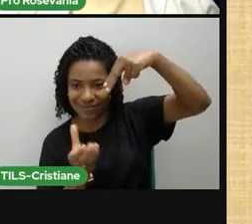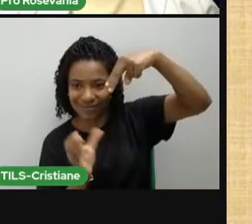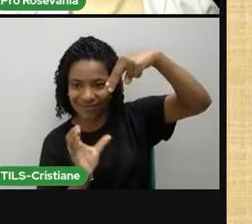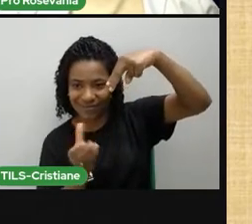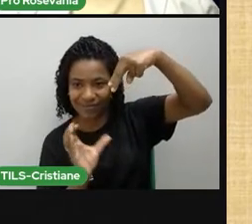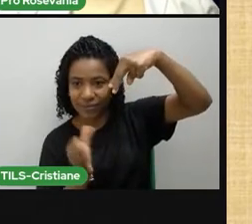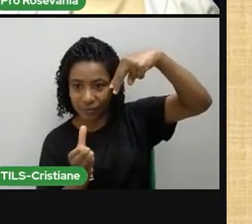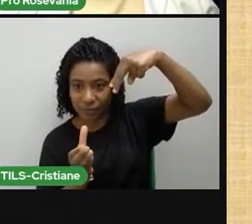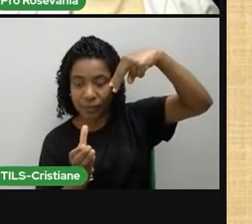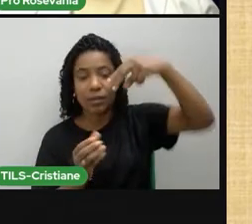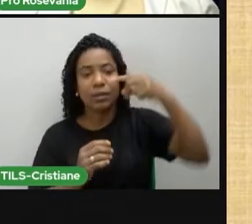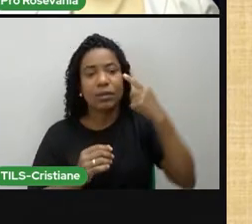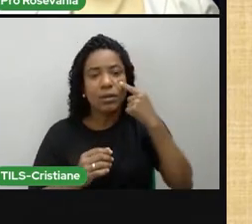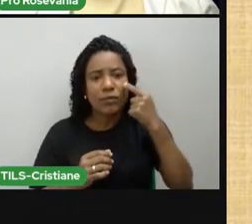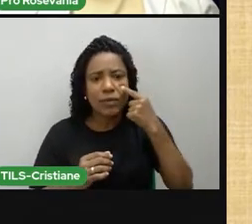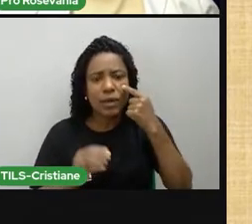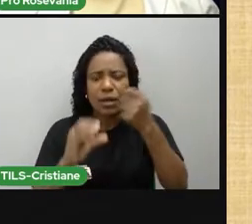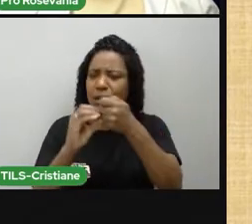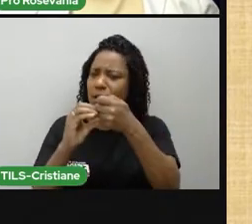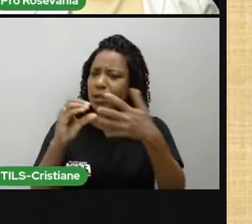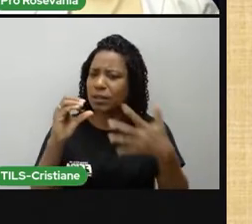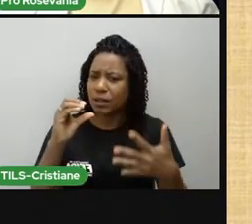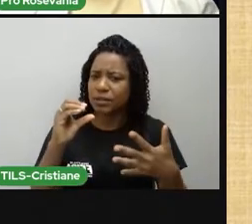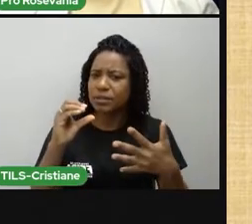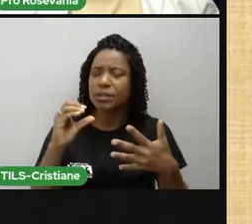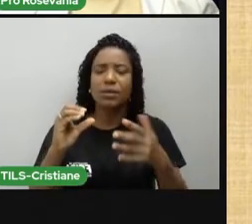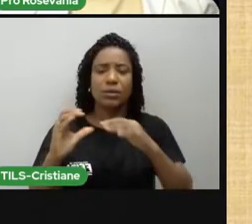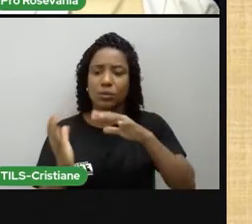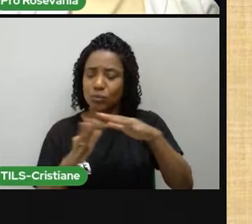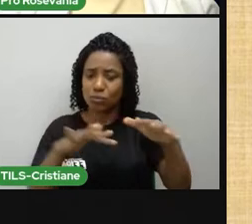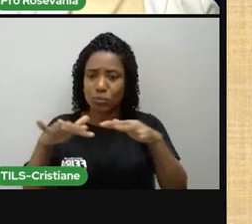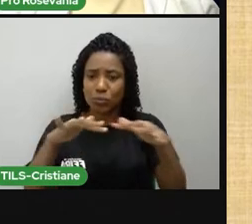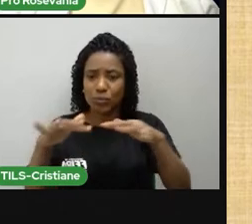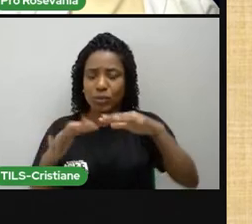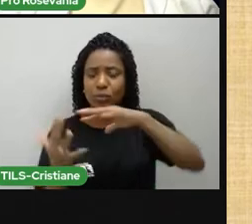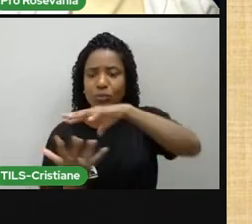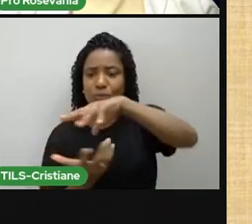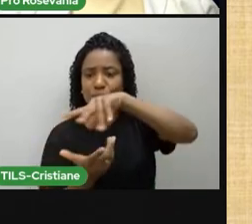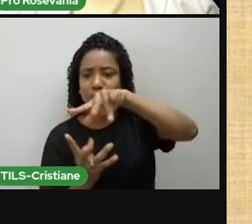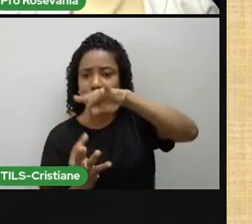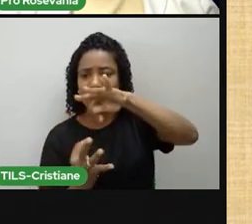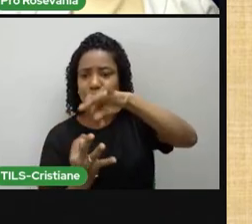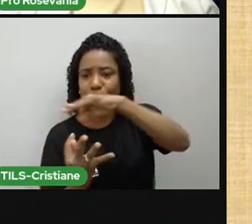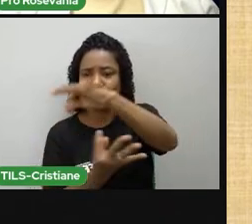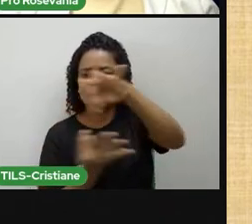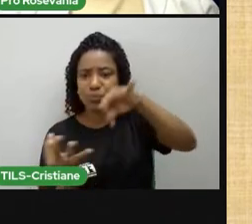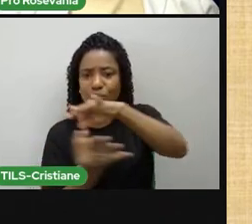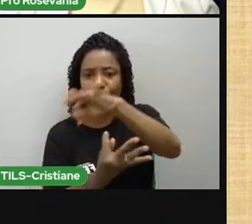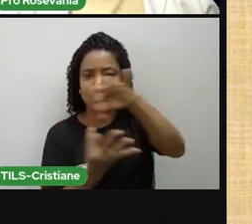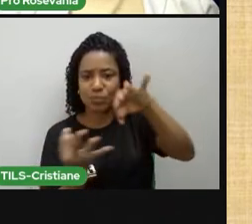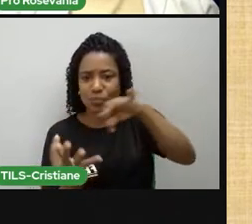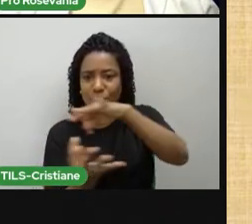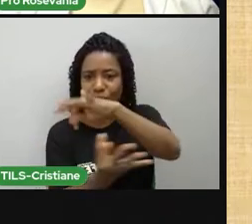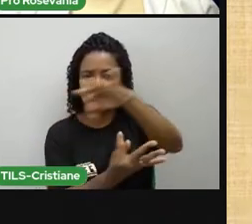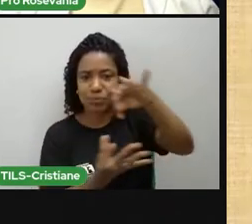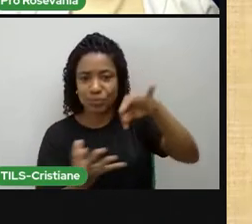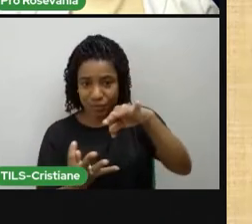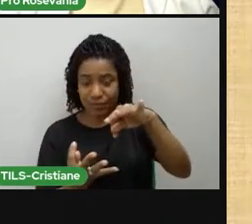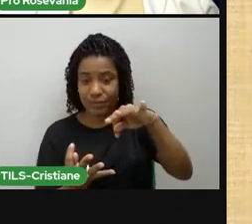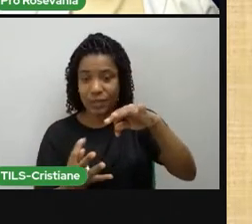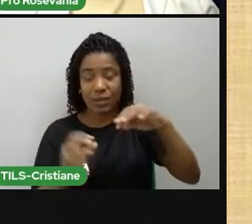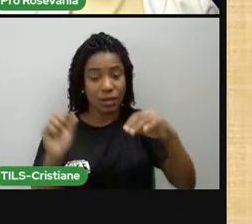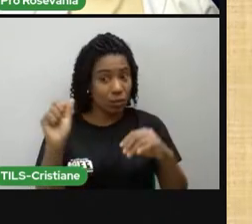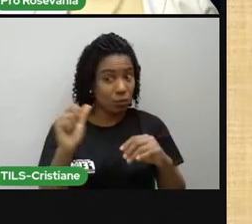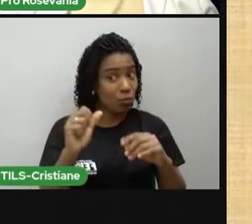observando. Qual a característica do movimento de translação da Terra? É que ela dá uma volta em torno